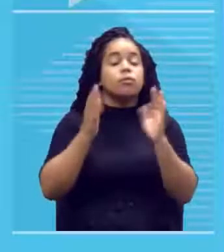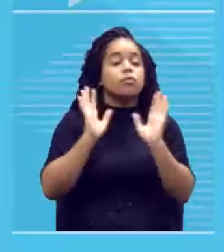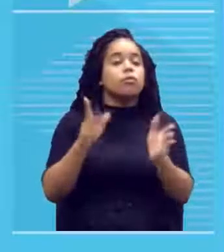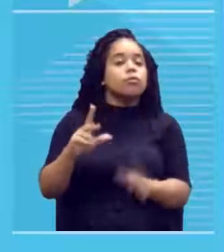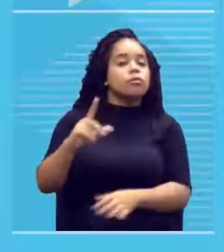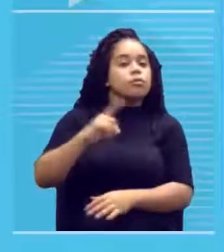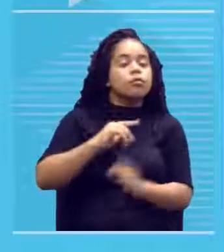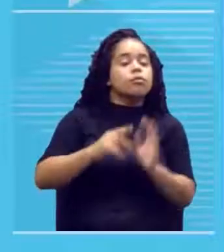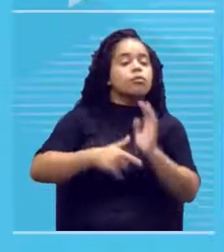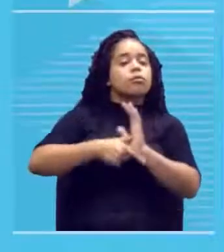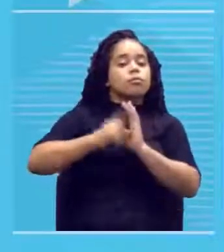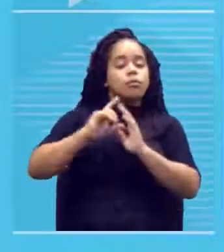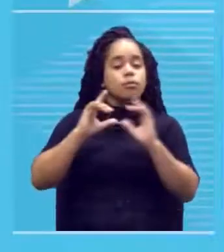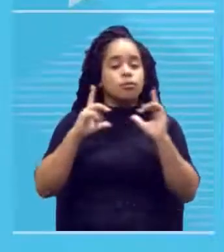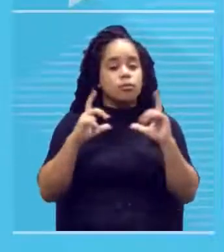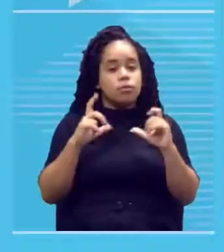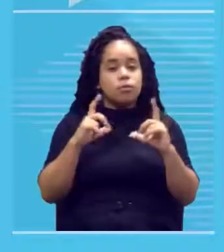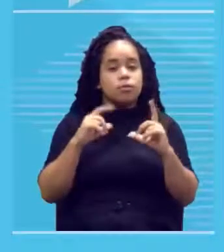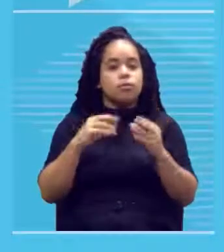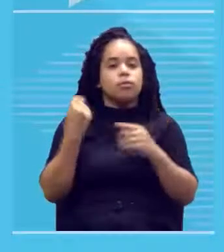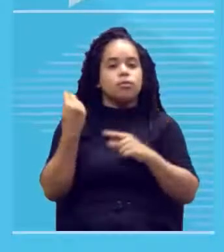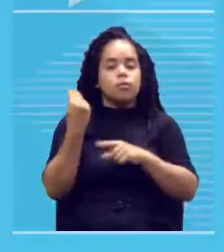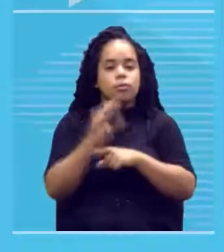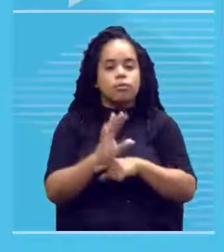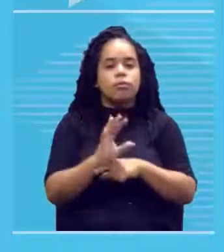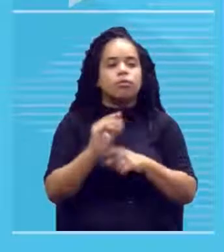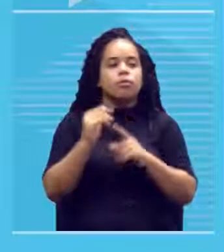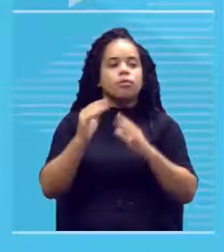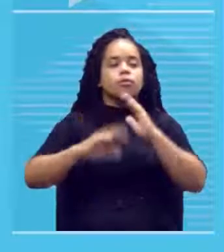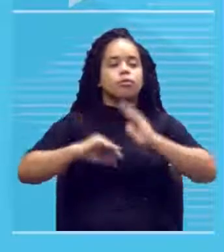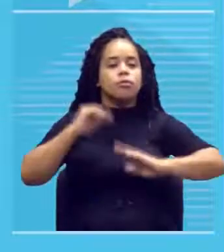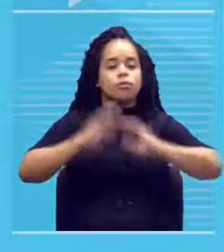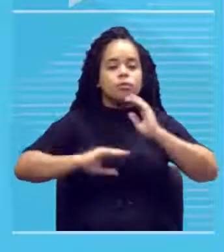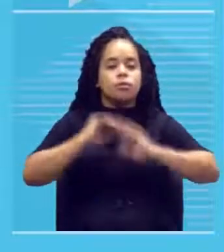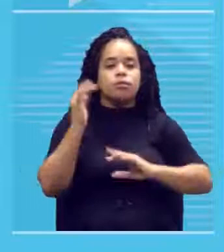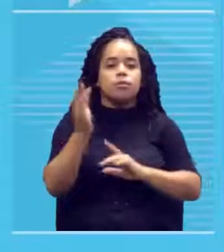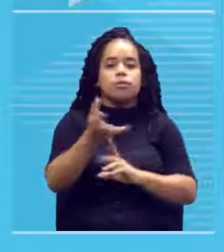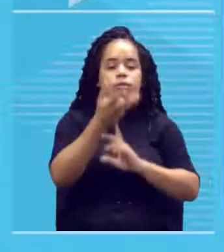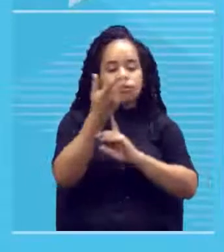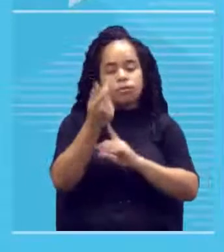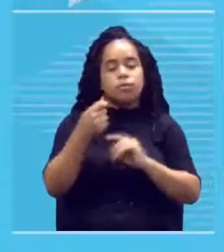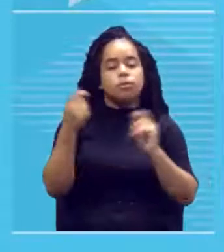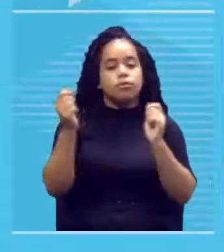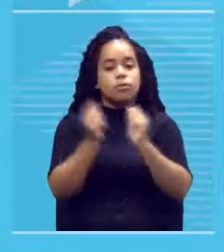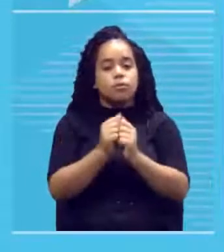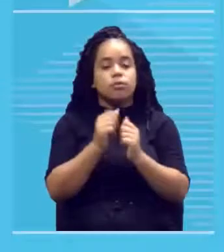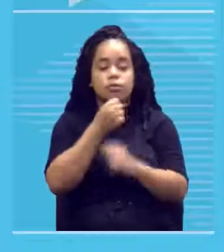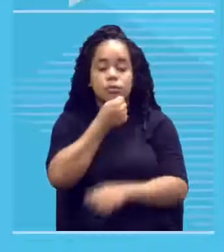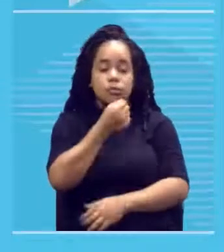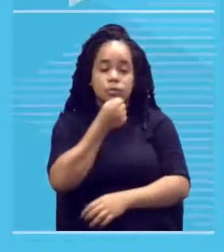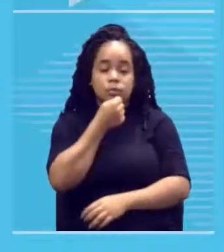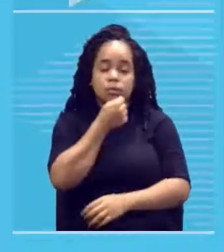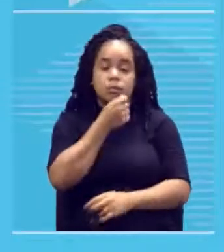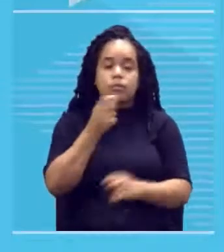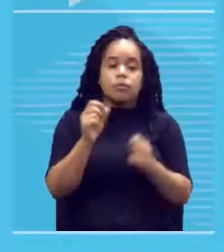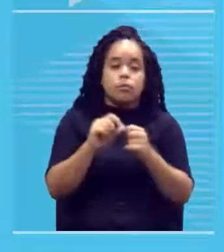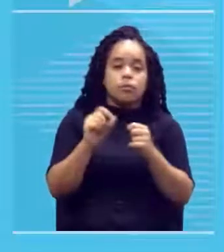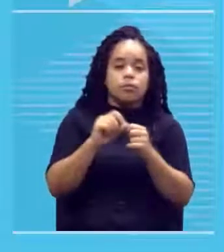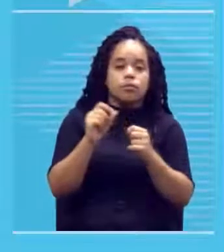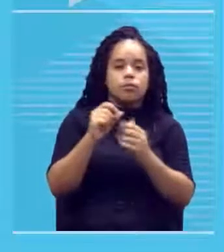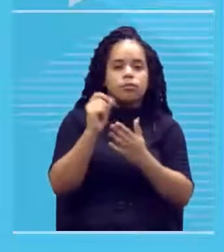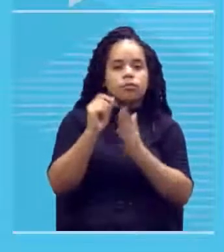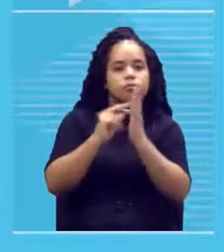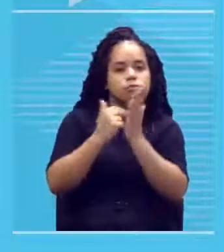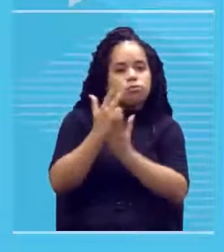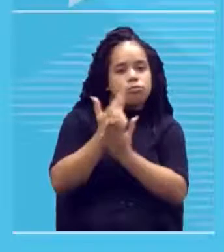fotografia mandavam artistas junto com os repórteres para desenhar, fazer o registro